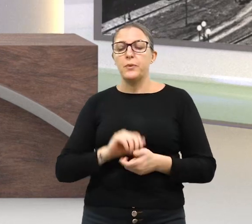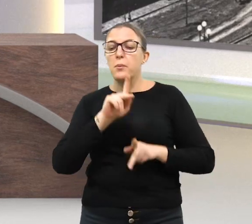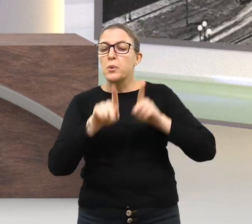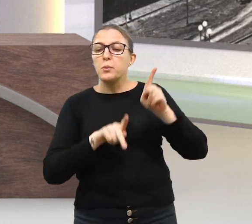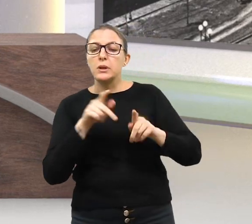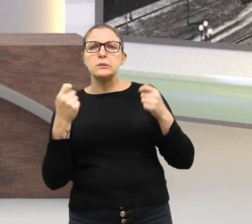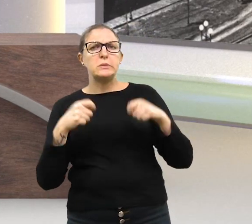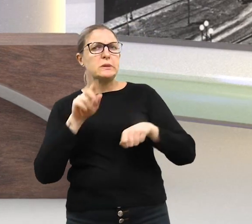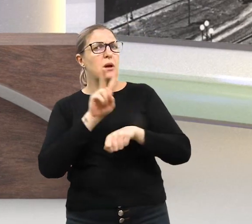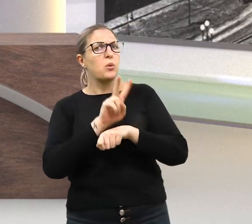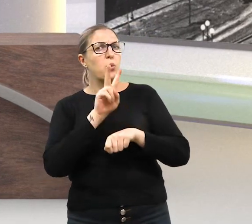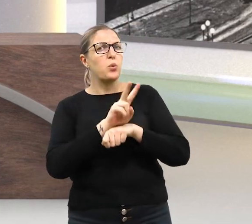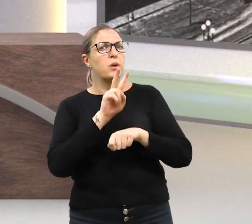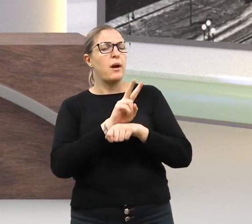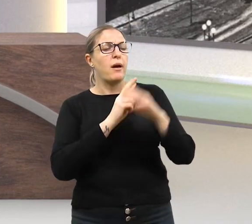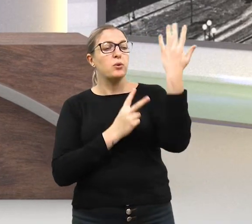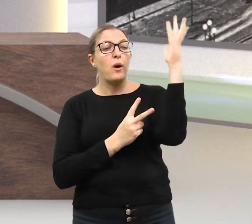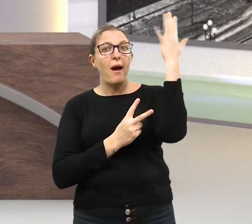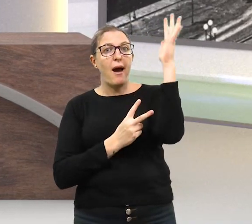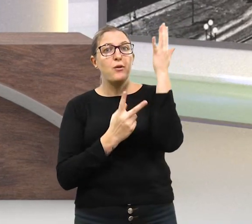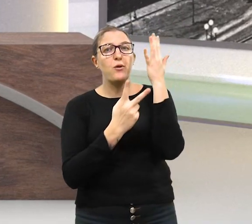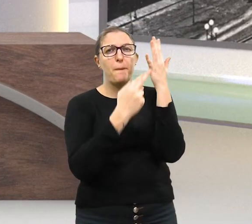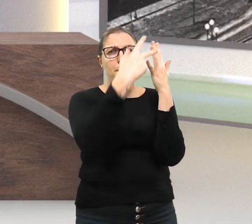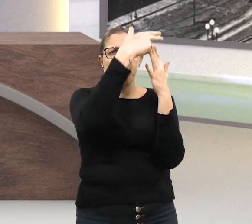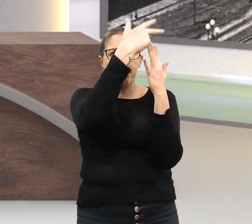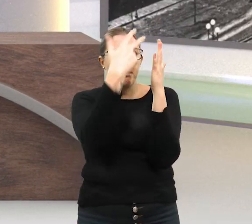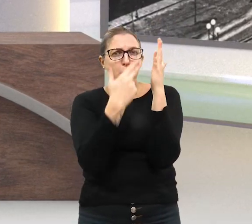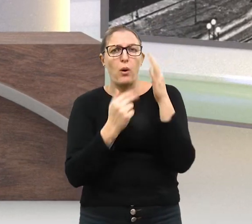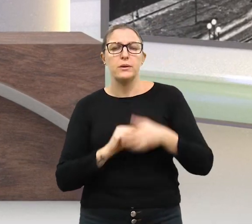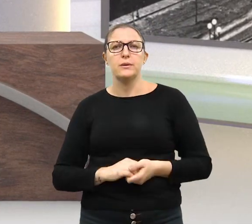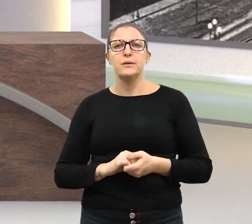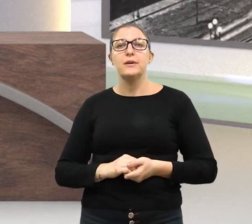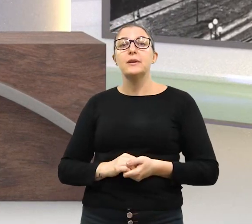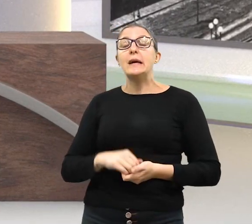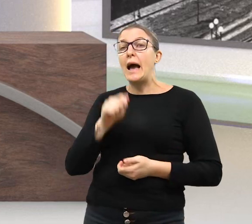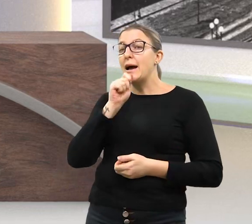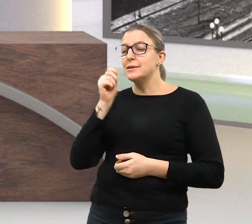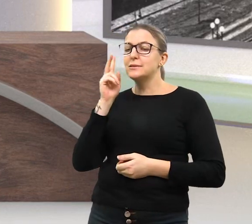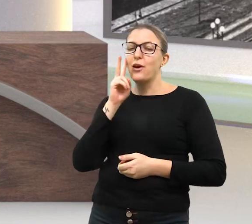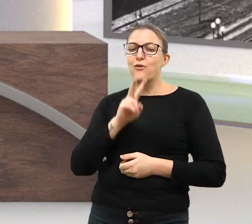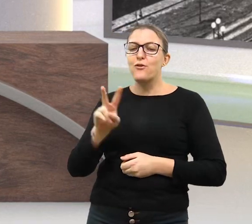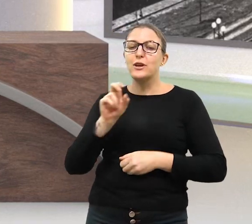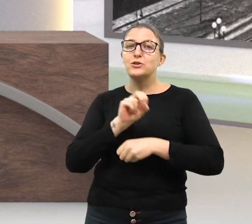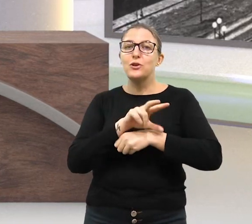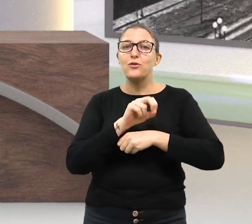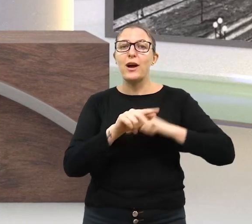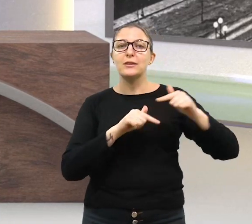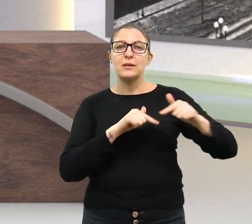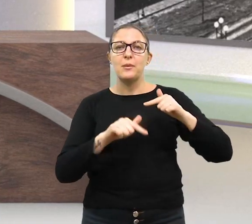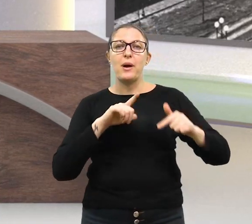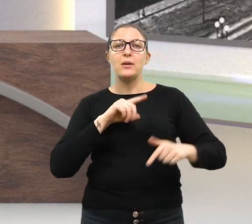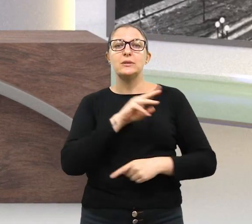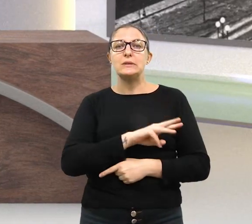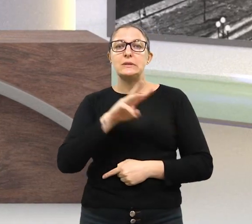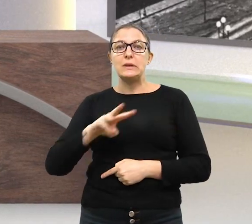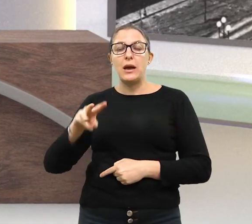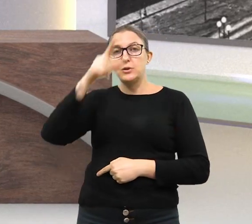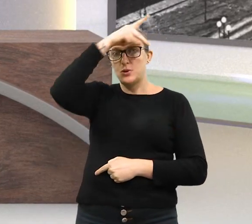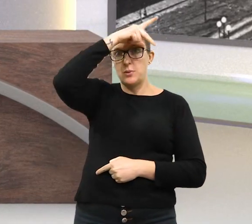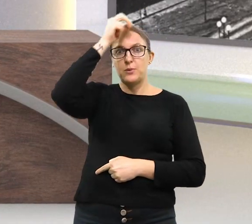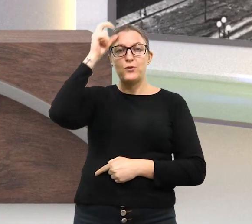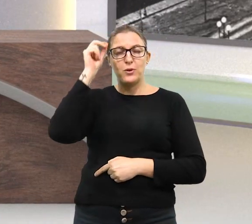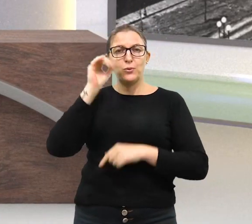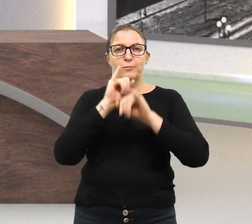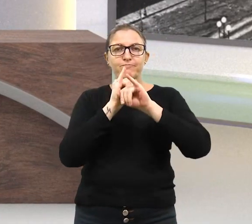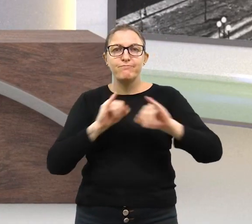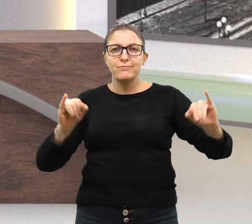redobrar cuidados com poda de árvores. E ainda, confira as vagas de trabalho disponíveis no site da Prefeitura.